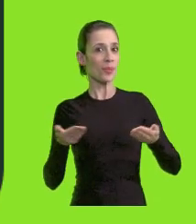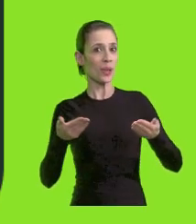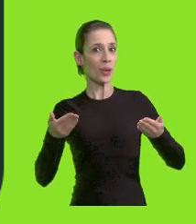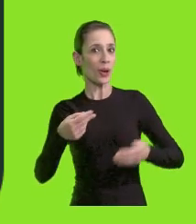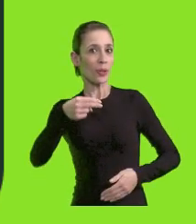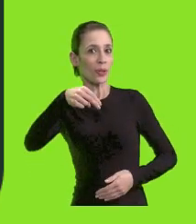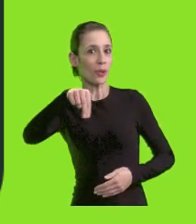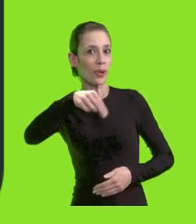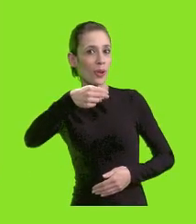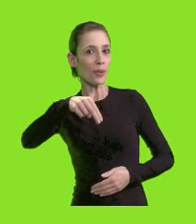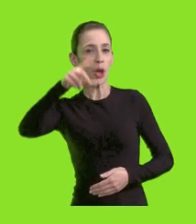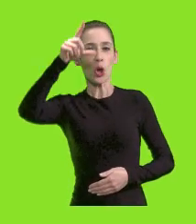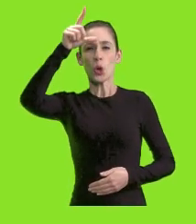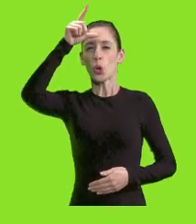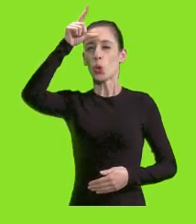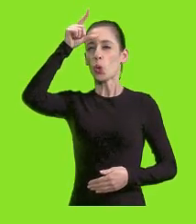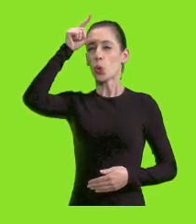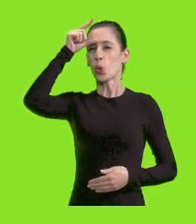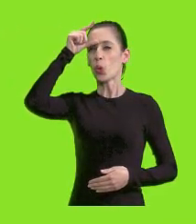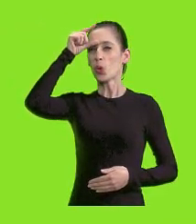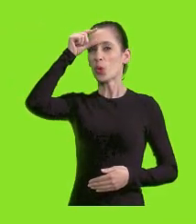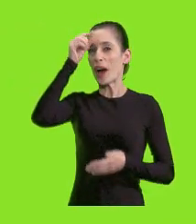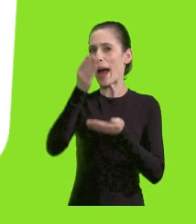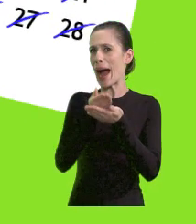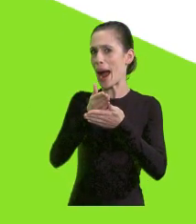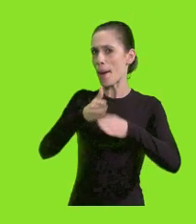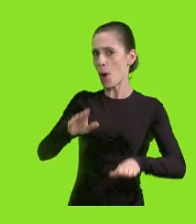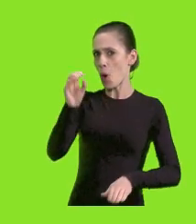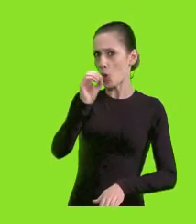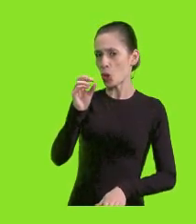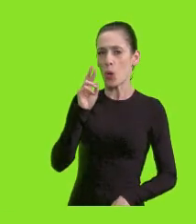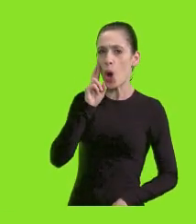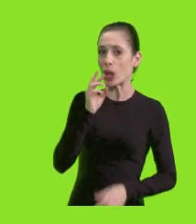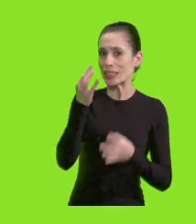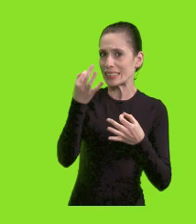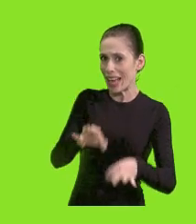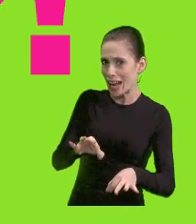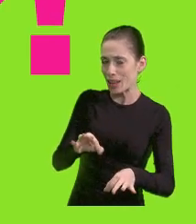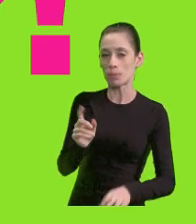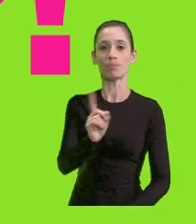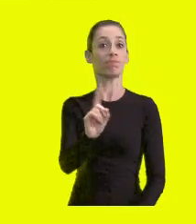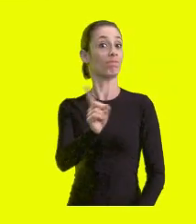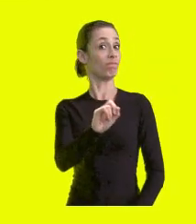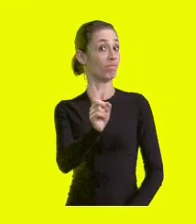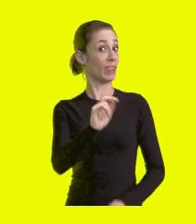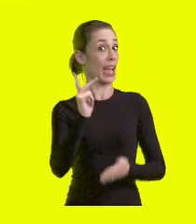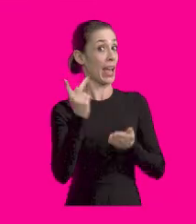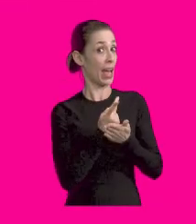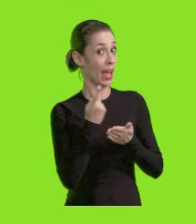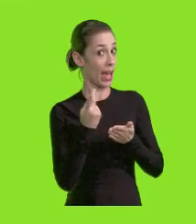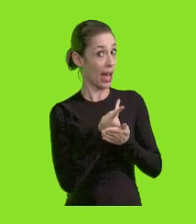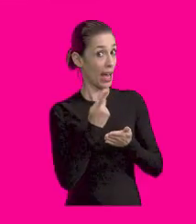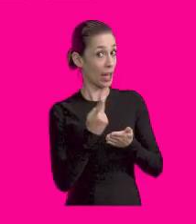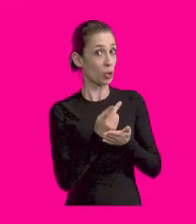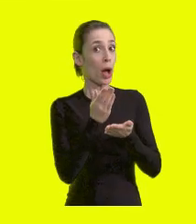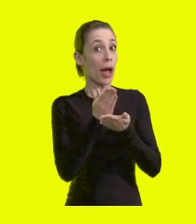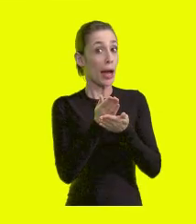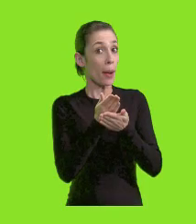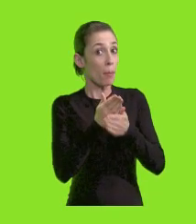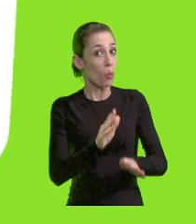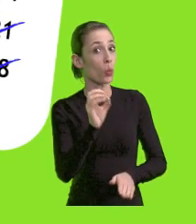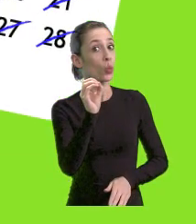Chegou o mês de novembro, ufa! Acabou outubro rosa, certo? Não, errado!